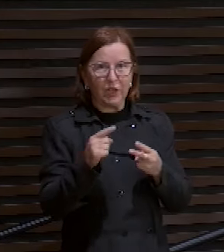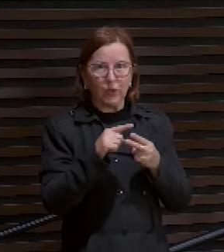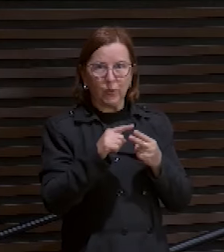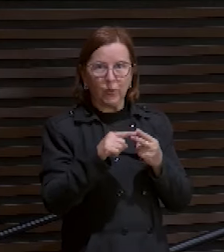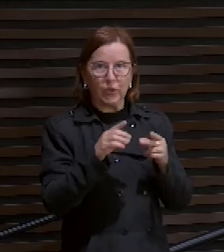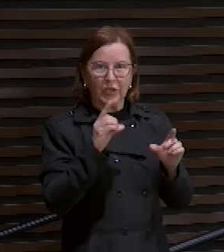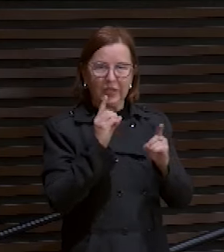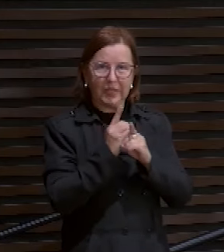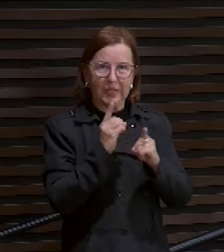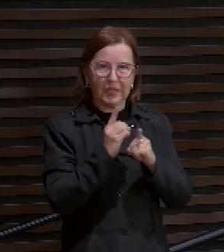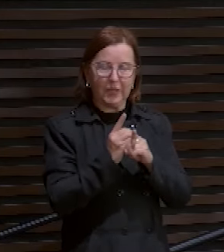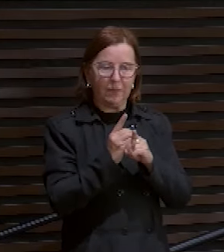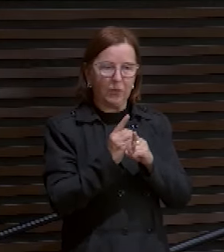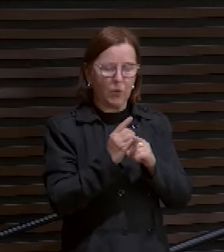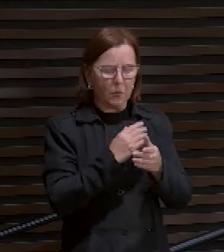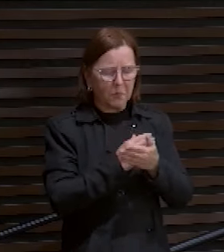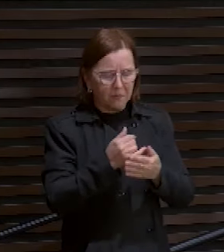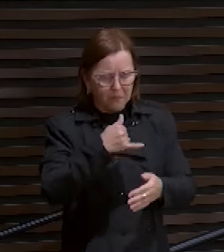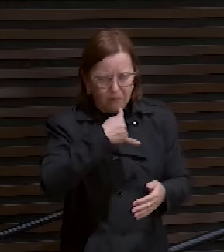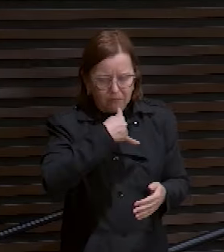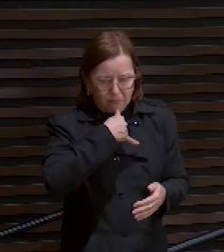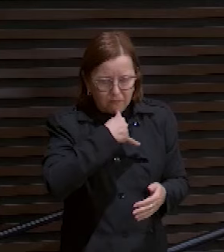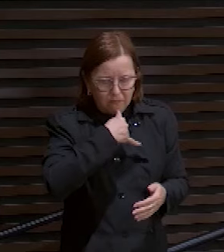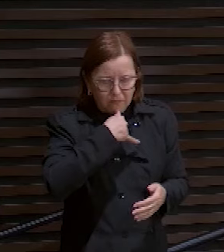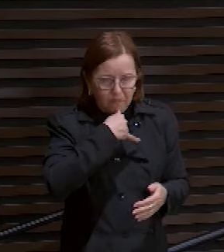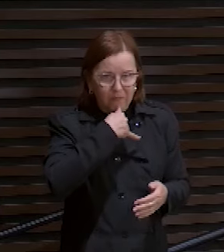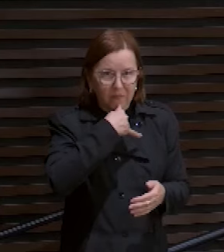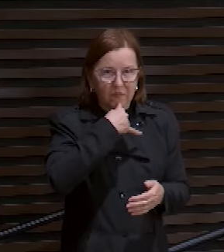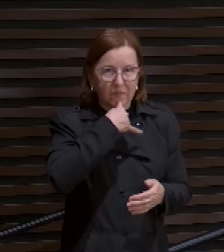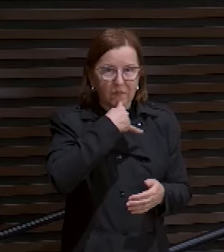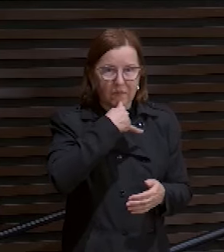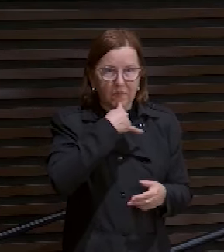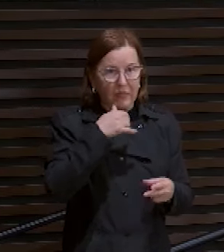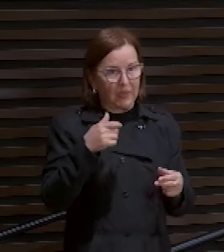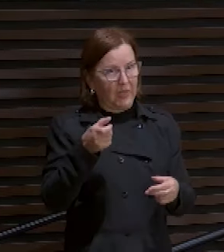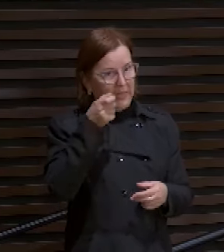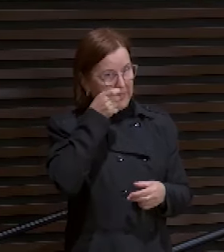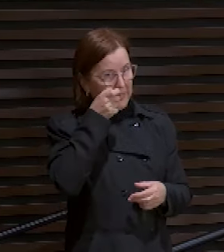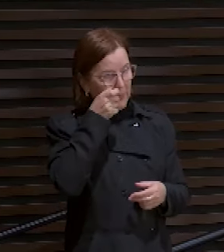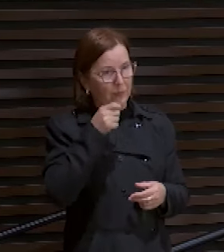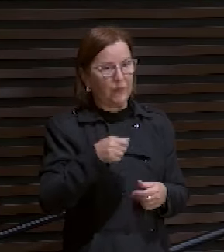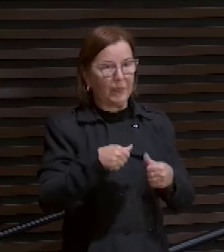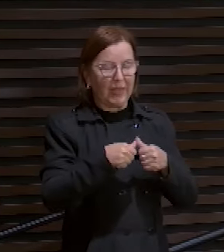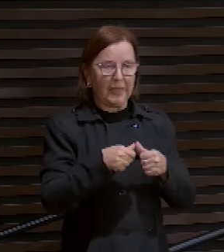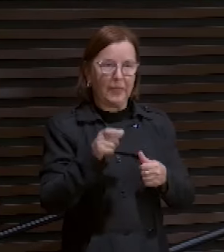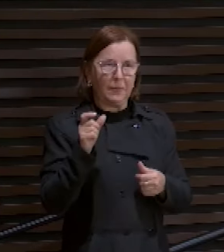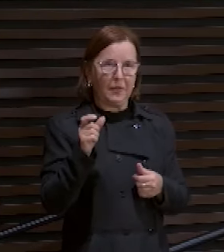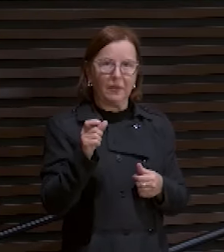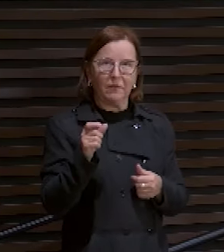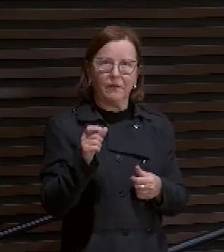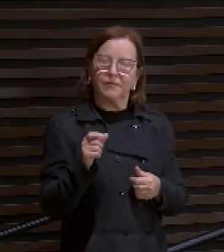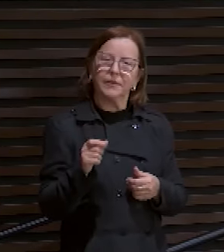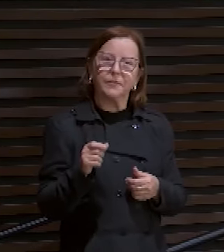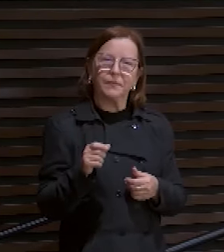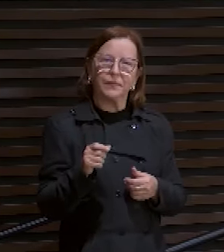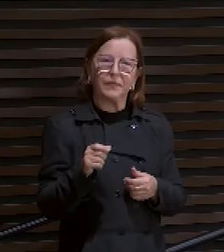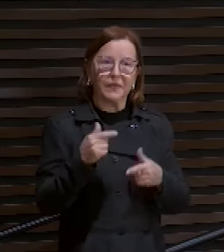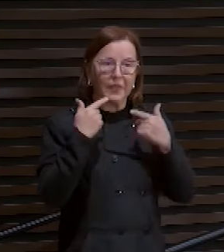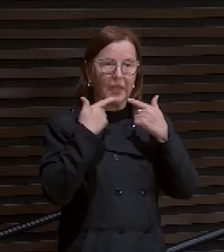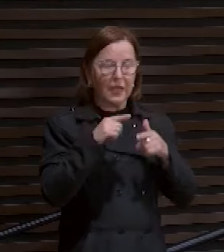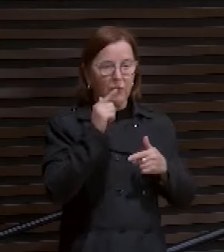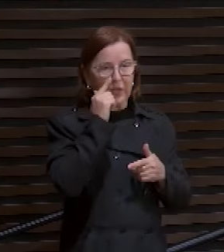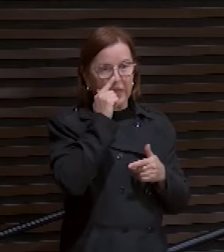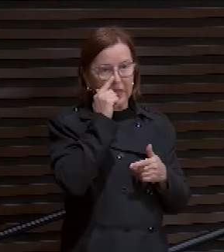a entristecer-se. Presta atenção. Essa palavra lupel na língua grega.